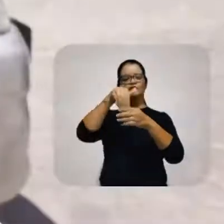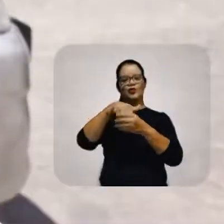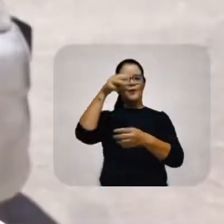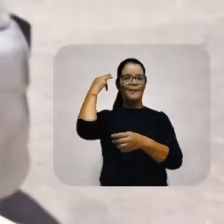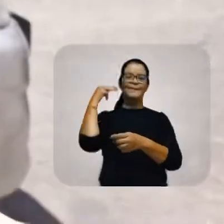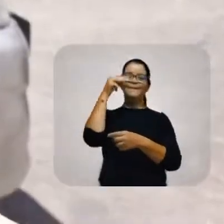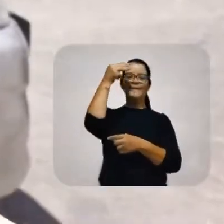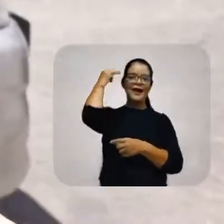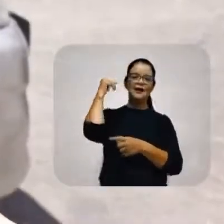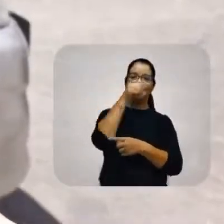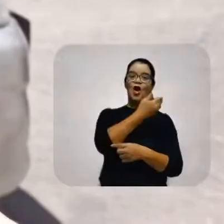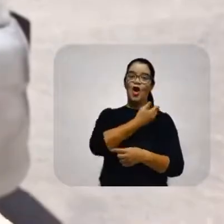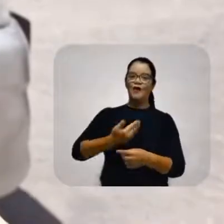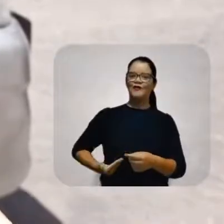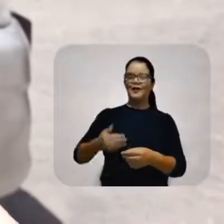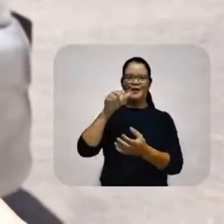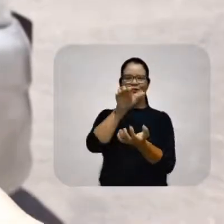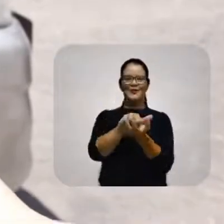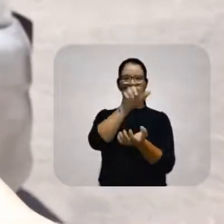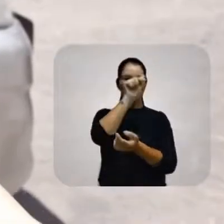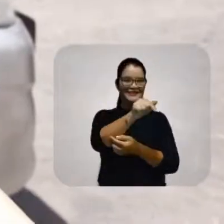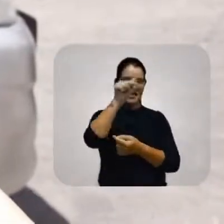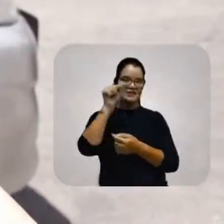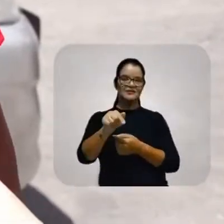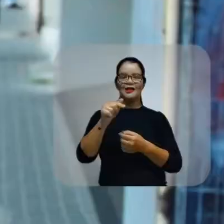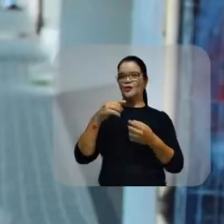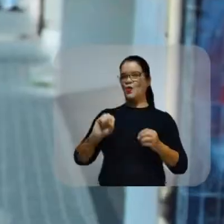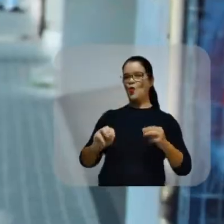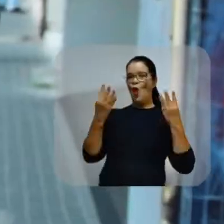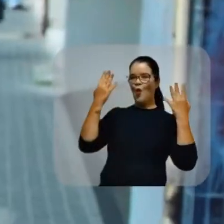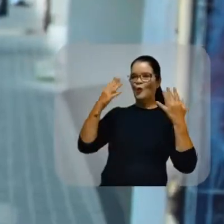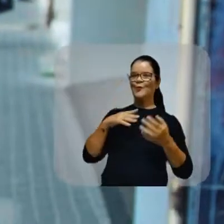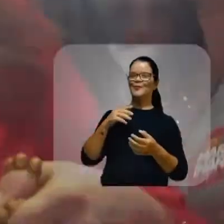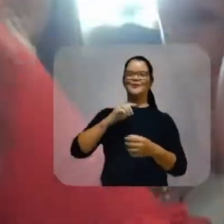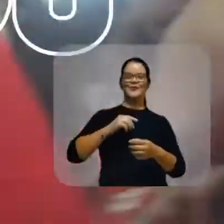ano? Marília governadora de Pernambuco, 7 e 7